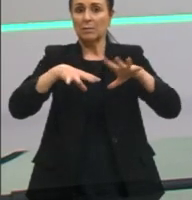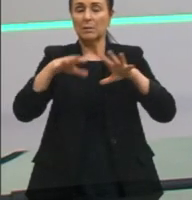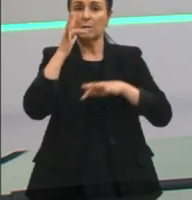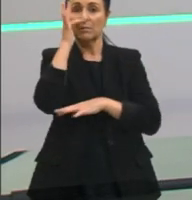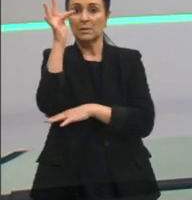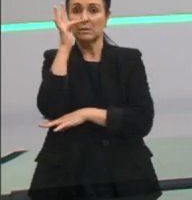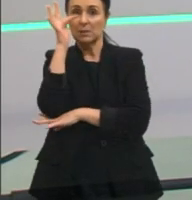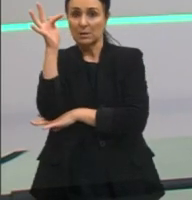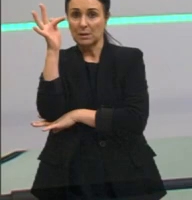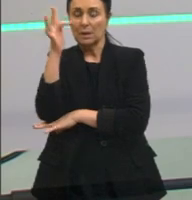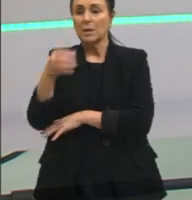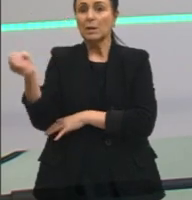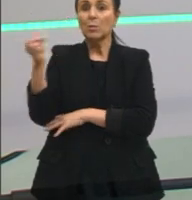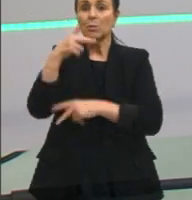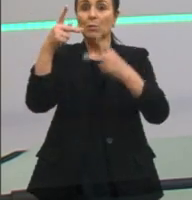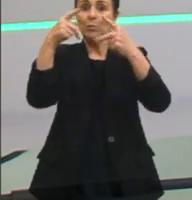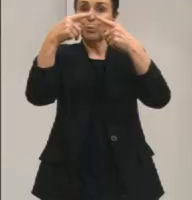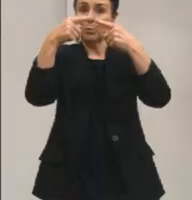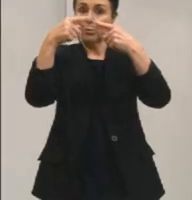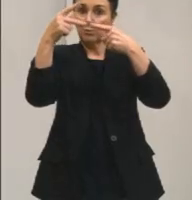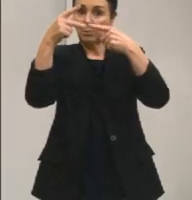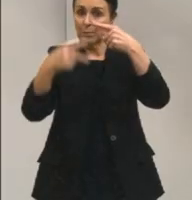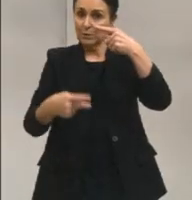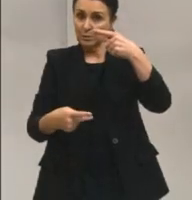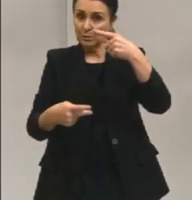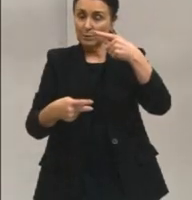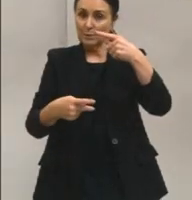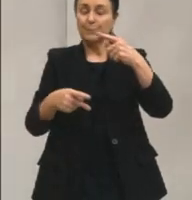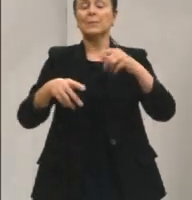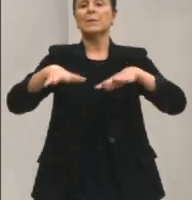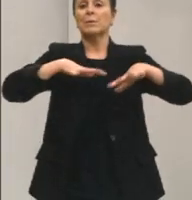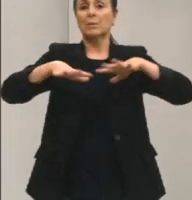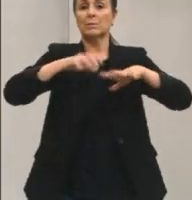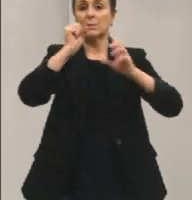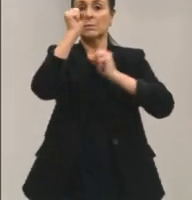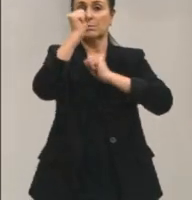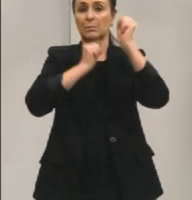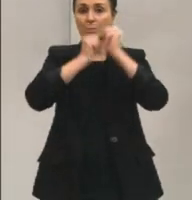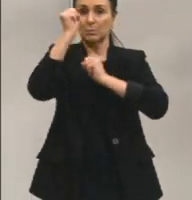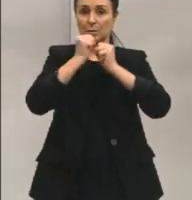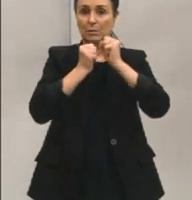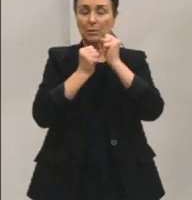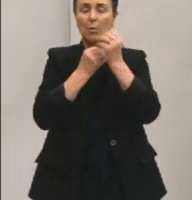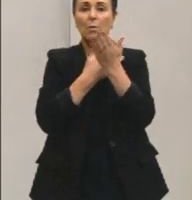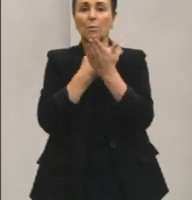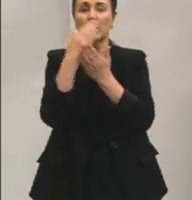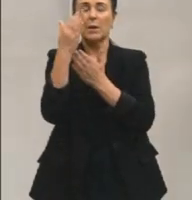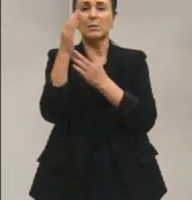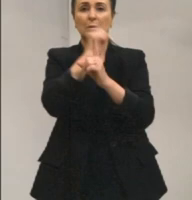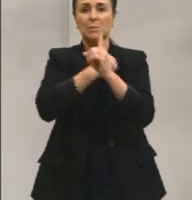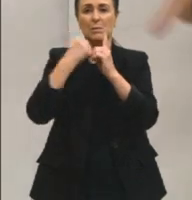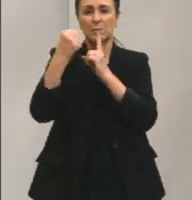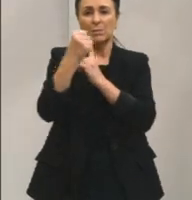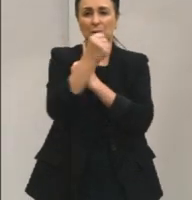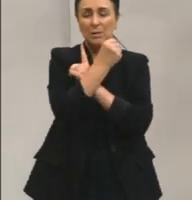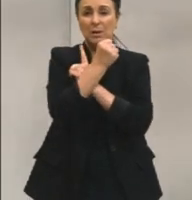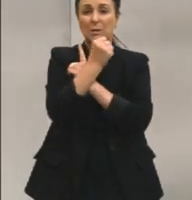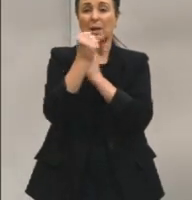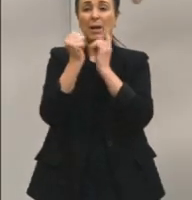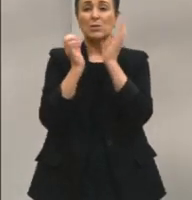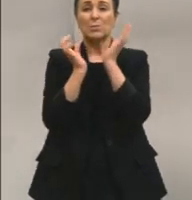que é um novo paradigma. Com a Revolução Industrial surge uma sociedade burguesa, urbana,